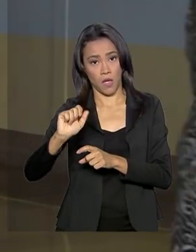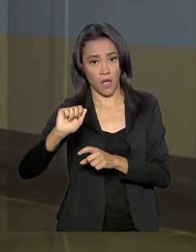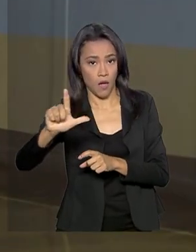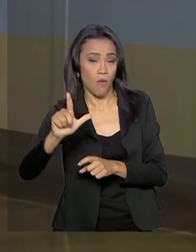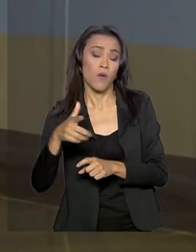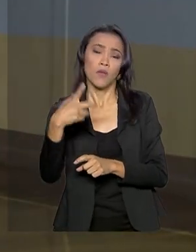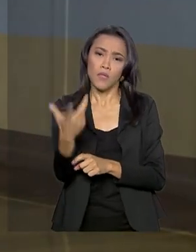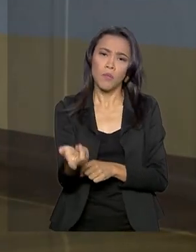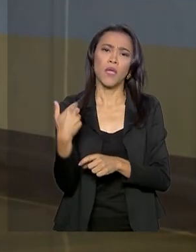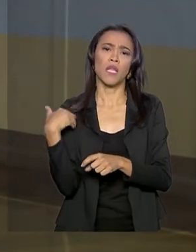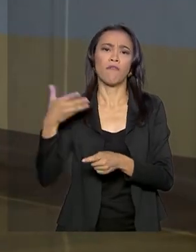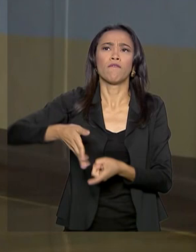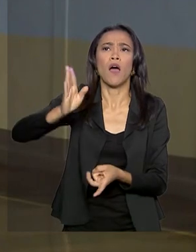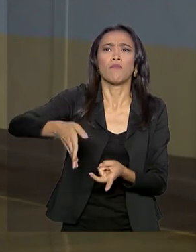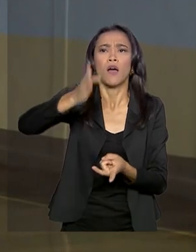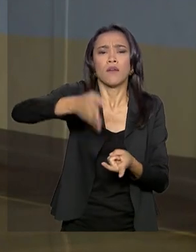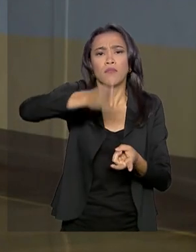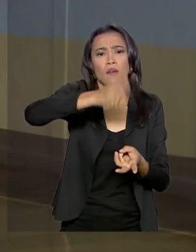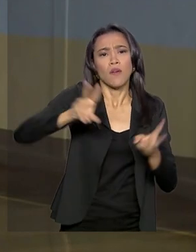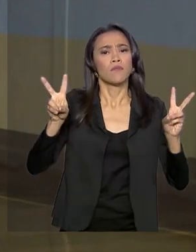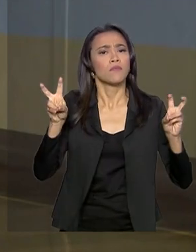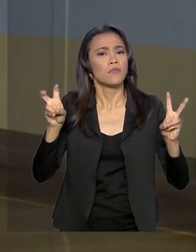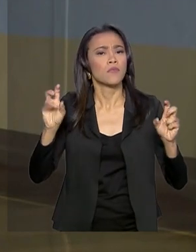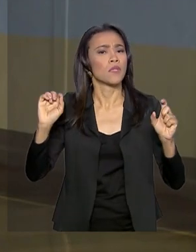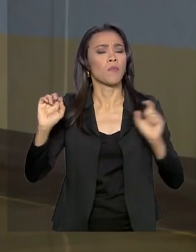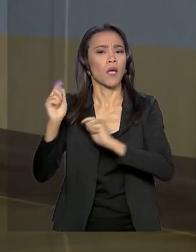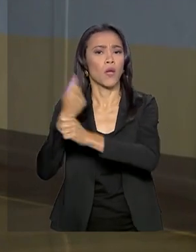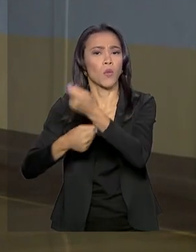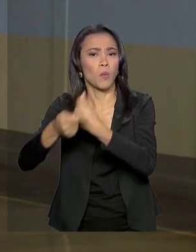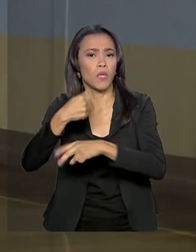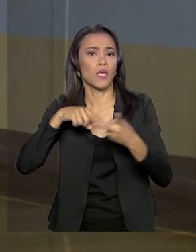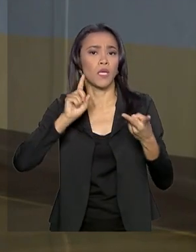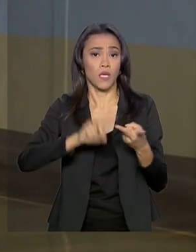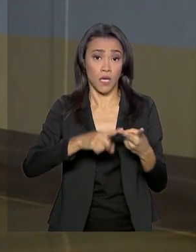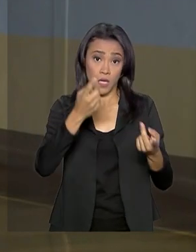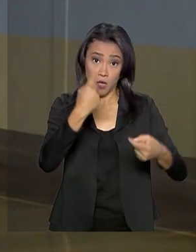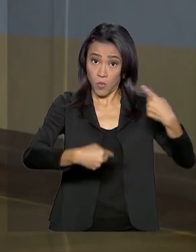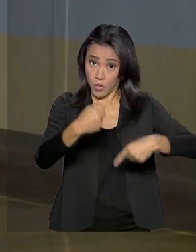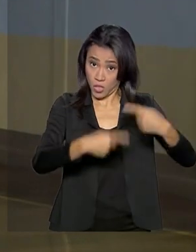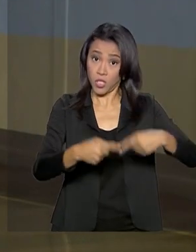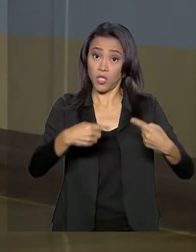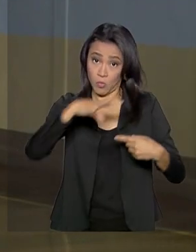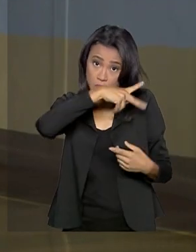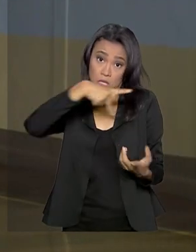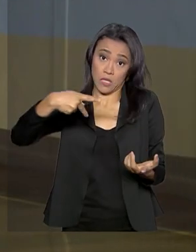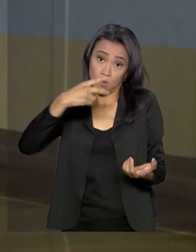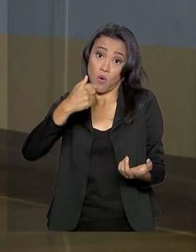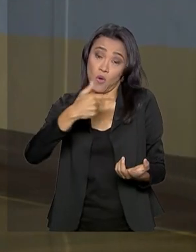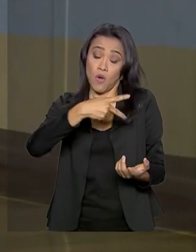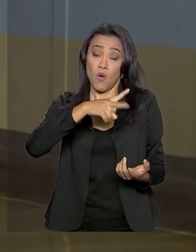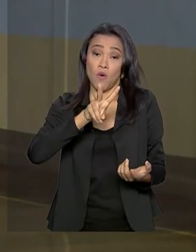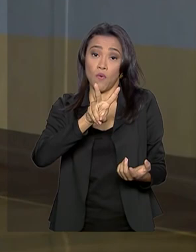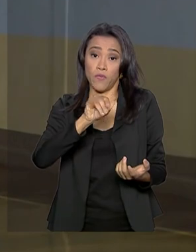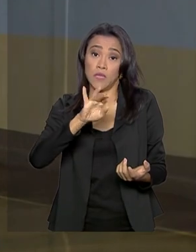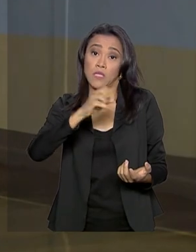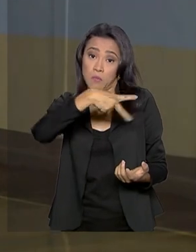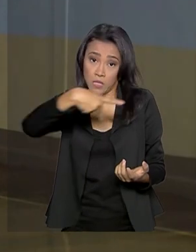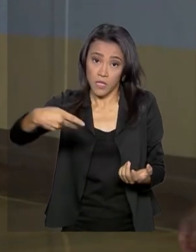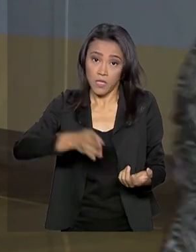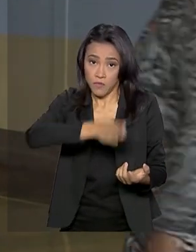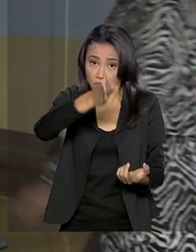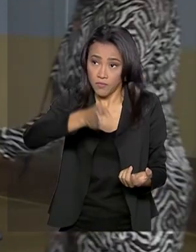falar a empreendedores sobre assuntos como economia e política. Ontem, nesta quinta-feira, Mourão esteve em Maceió,